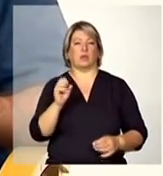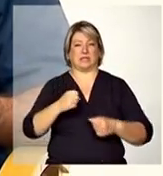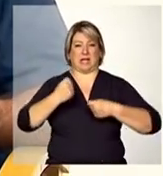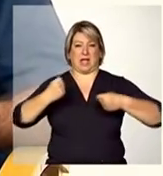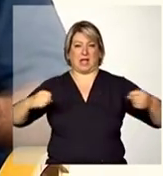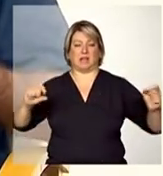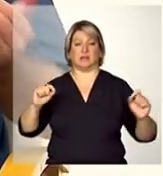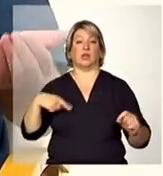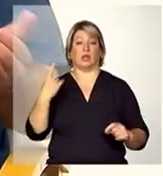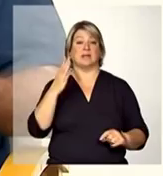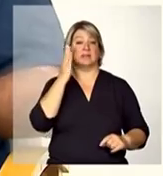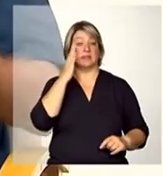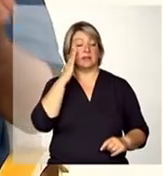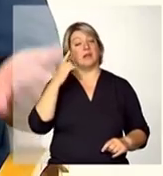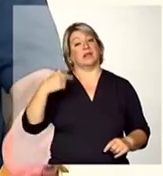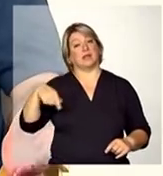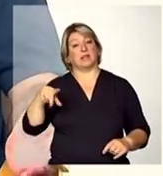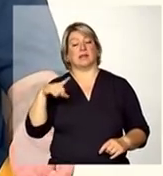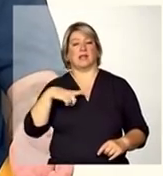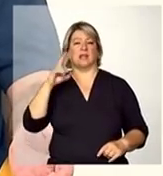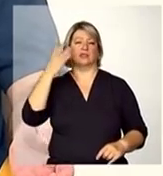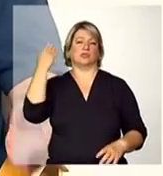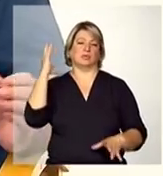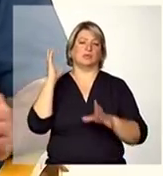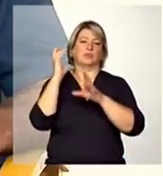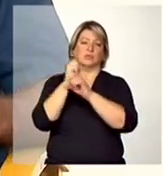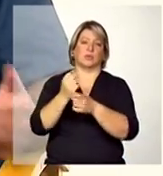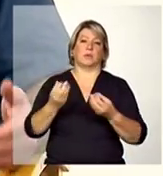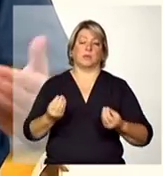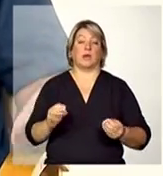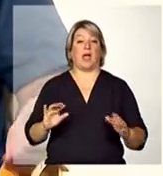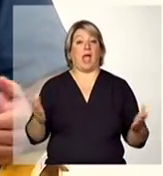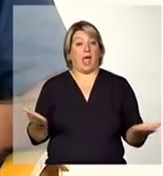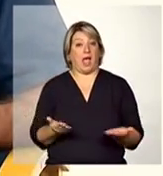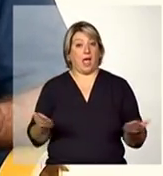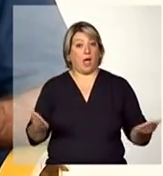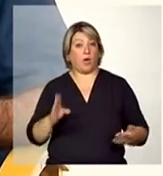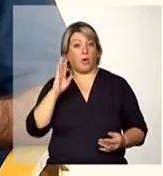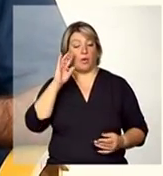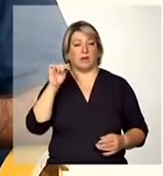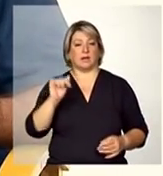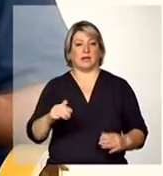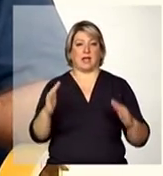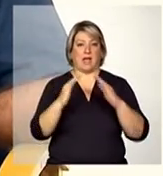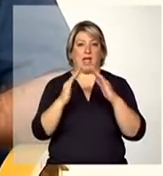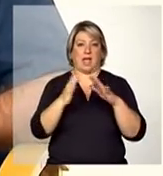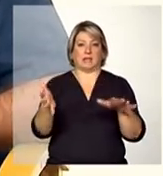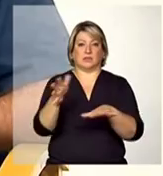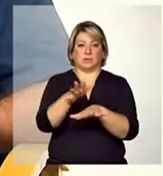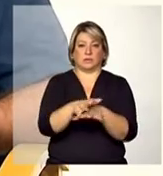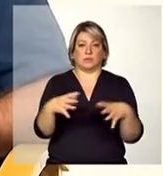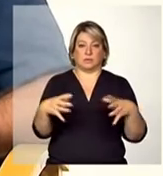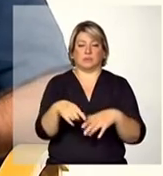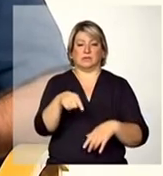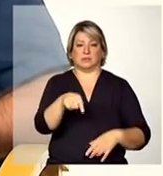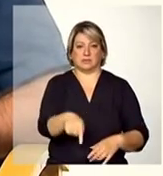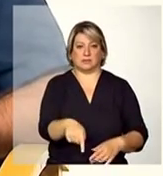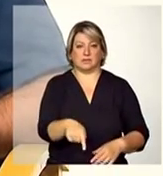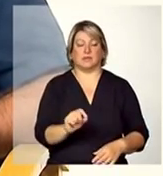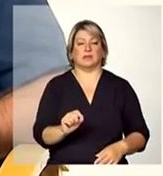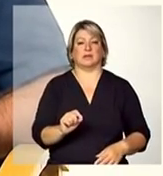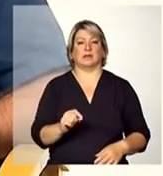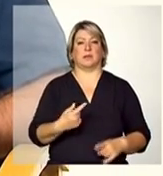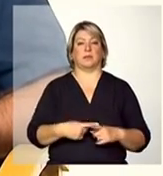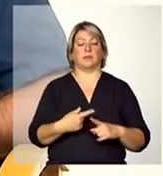sabe que os grandes abrigos foram uma resposta histórica que a gente conseguiu dar e hoje a gente vê também com esses novos indicativos tanto da convenção quanto das